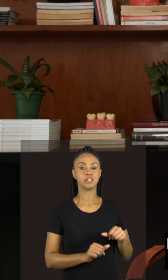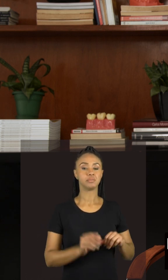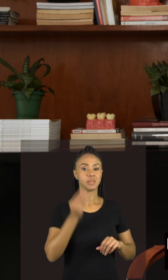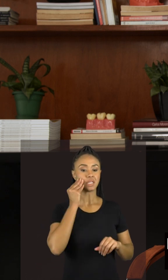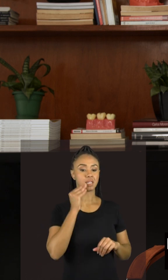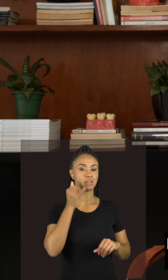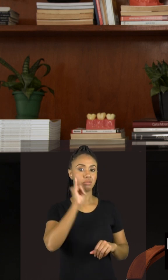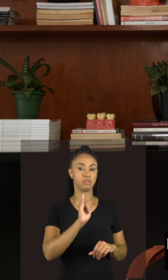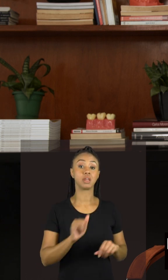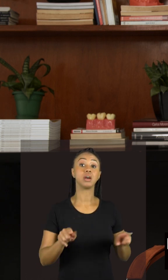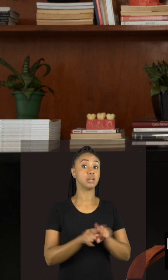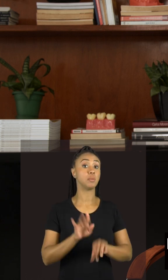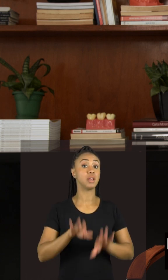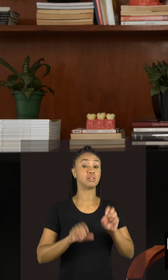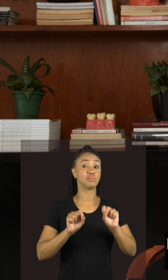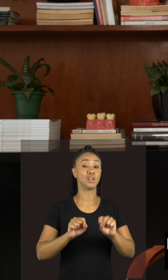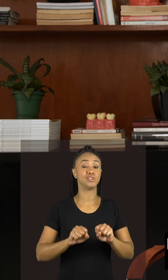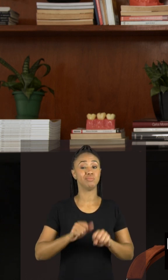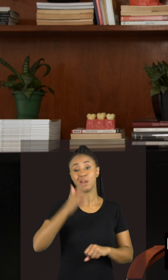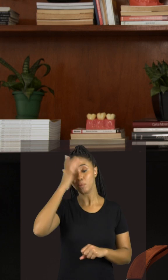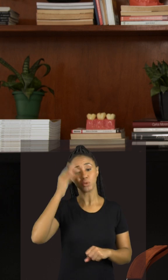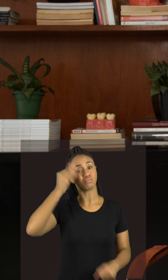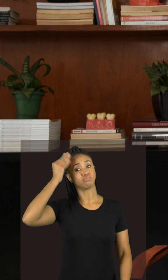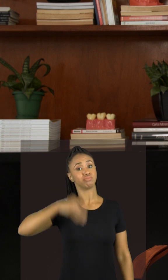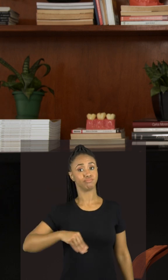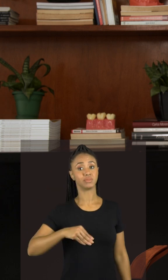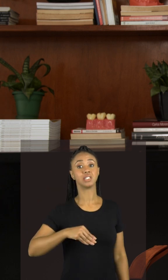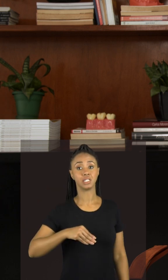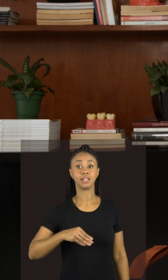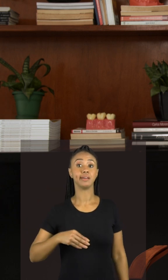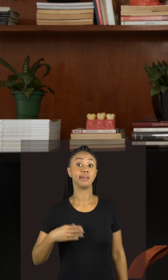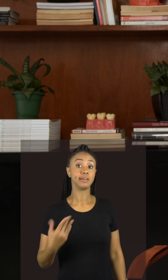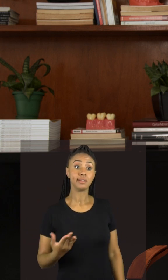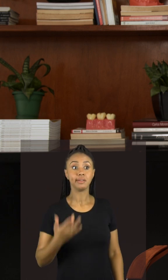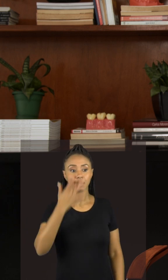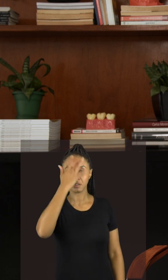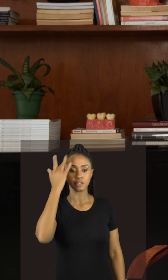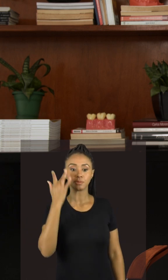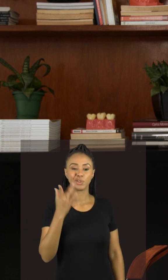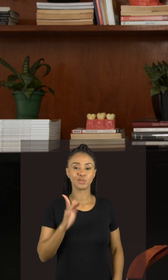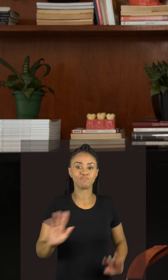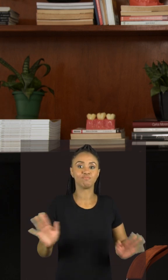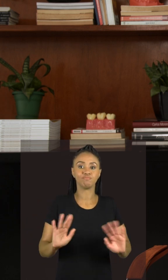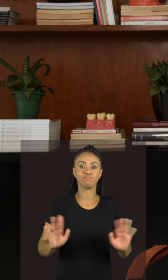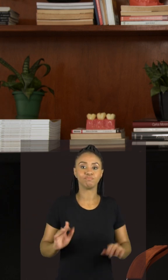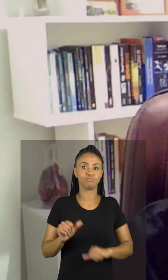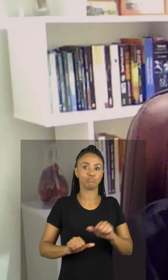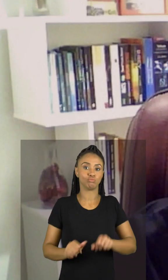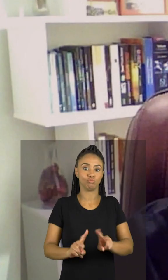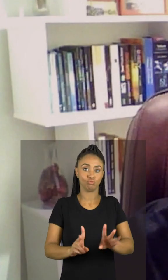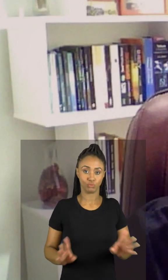em alguns casos até pode ser desanimador e fazer com que as pessoas desistam dessa mudança de